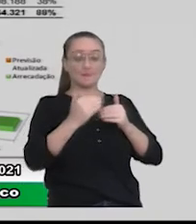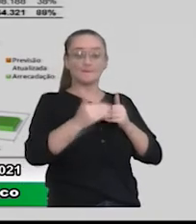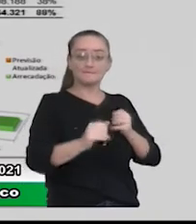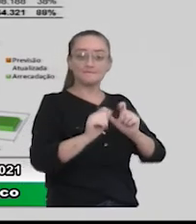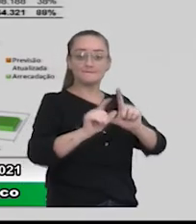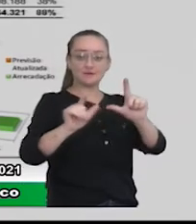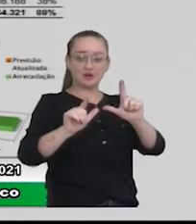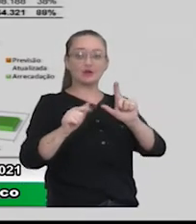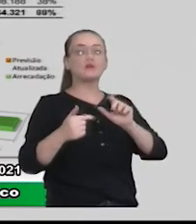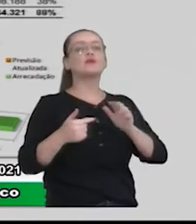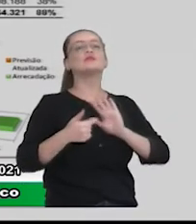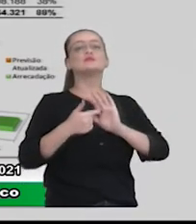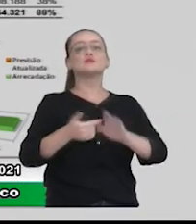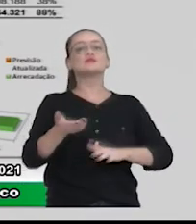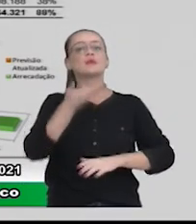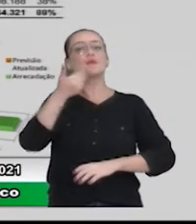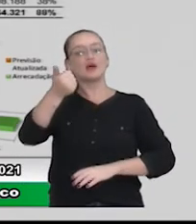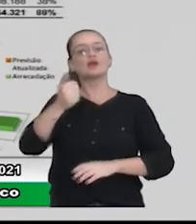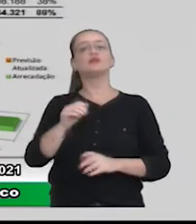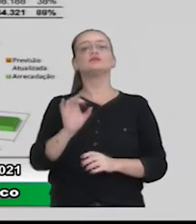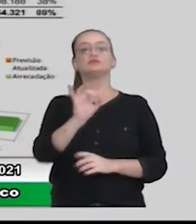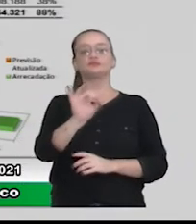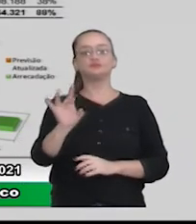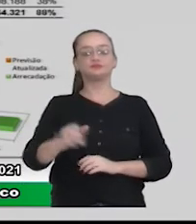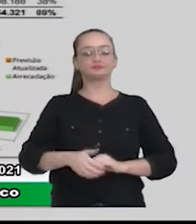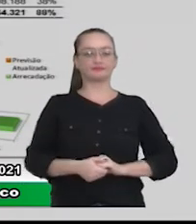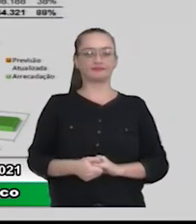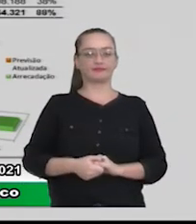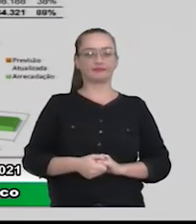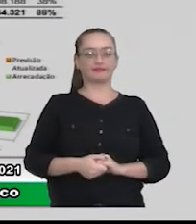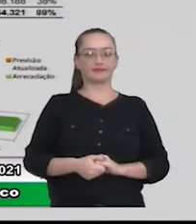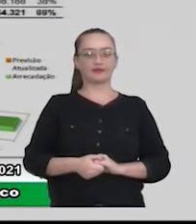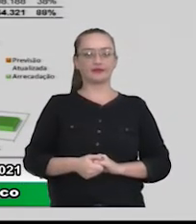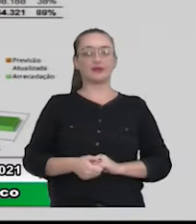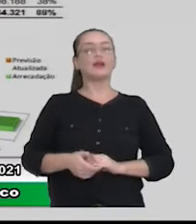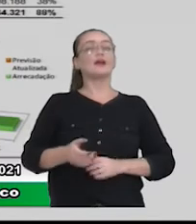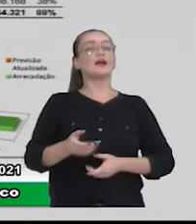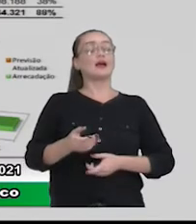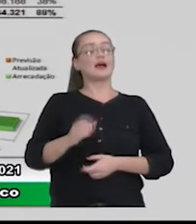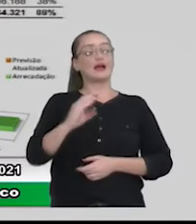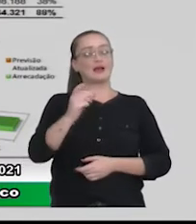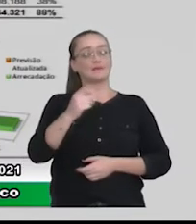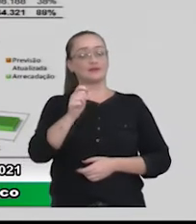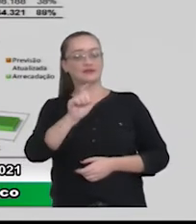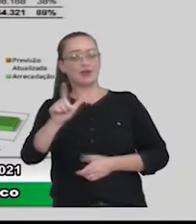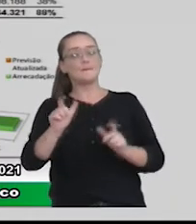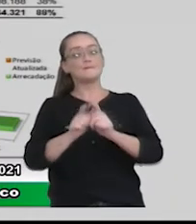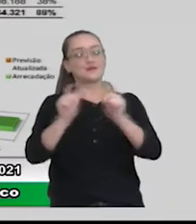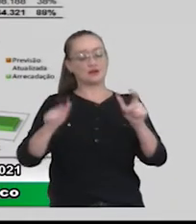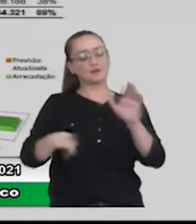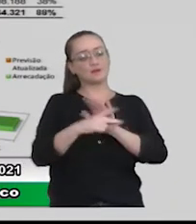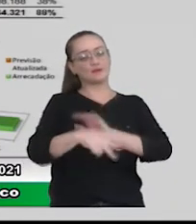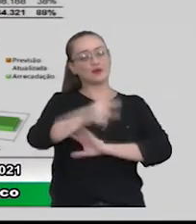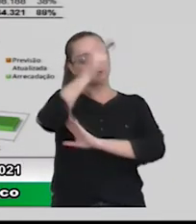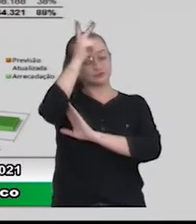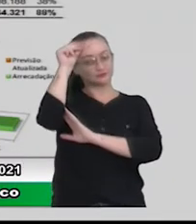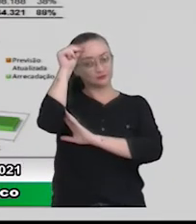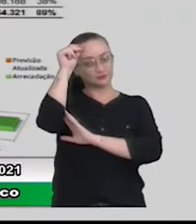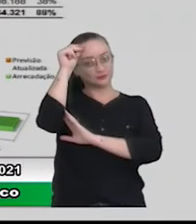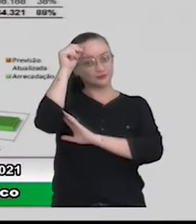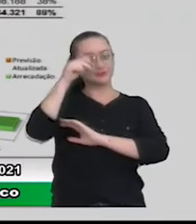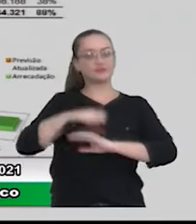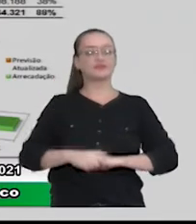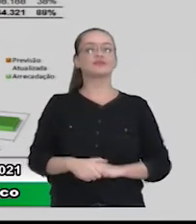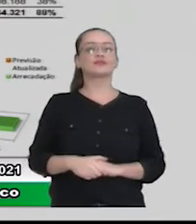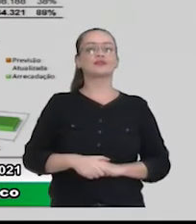eu vou especificar um pouquinho melhor essas receitas. E as de capital, eu já expliquei. de capital, a maior parte é a da prefeitura também. São os contratos